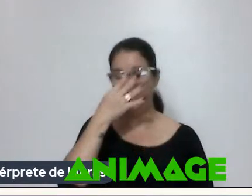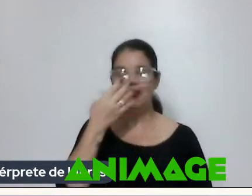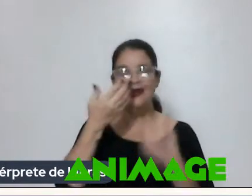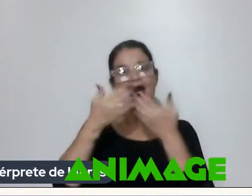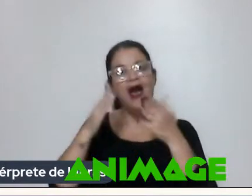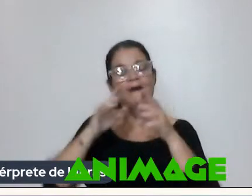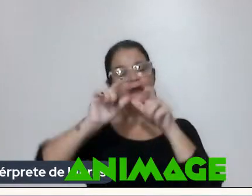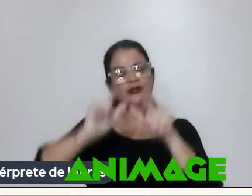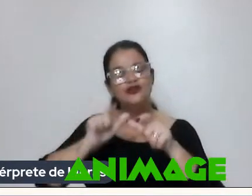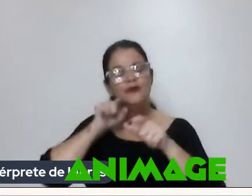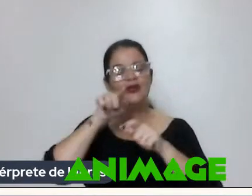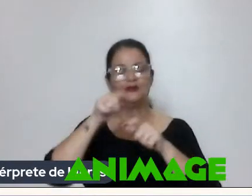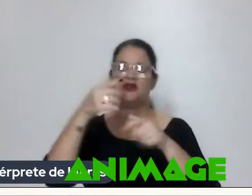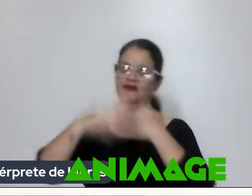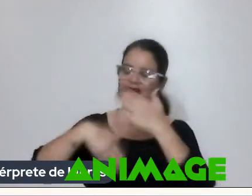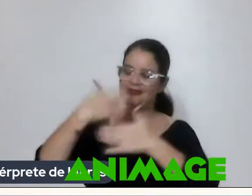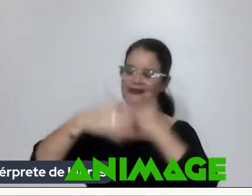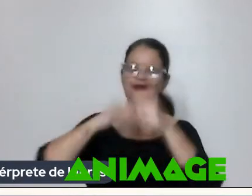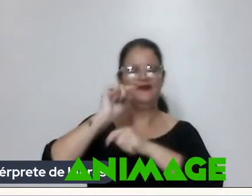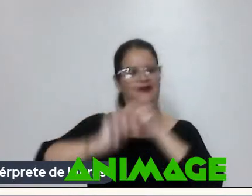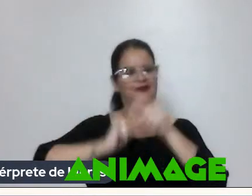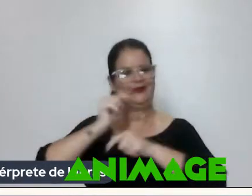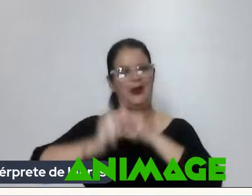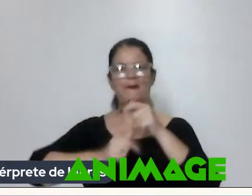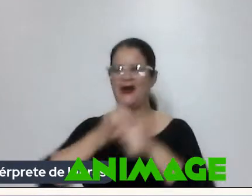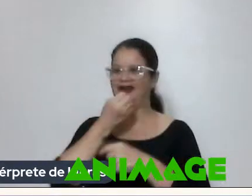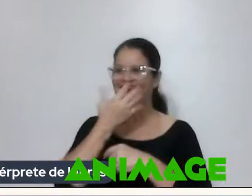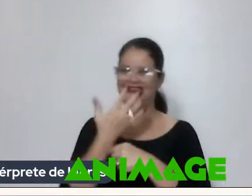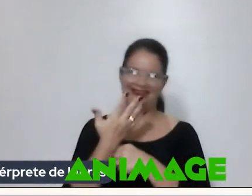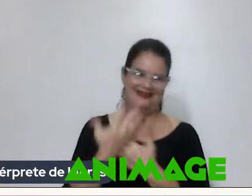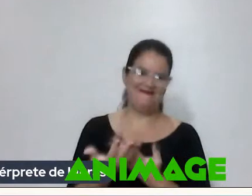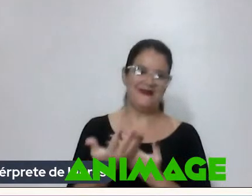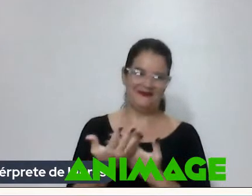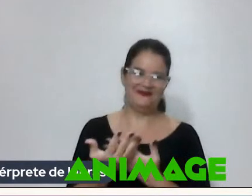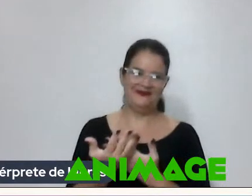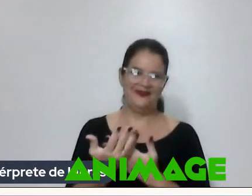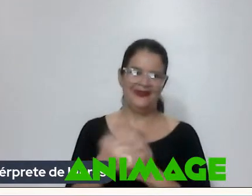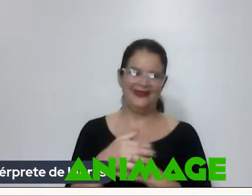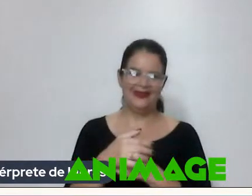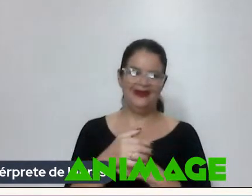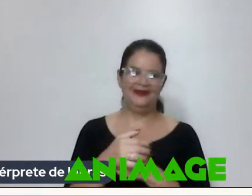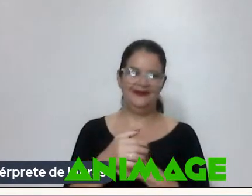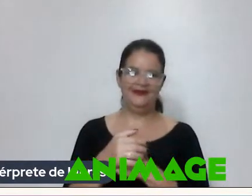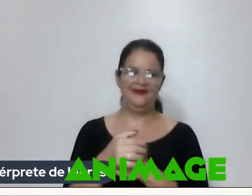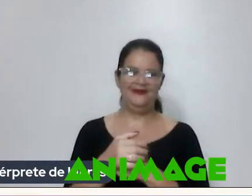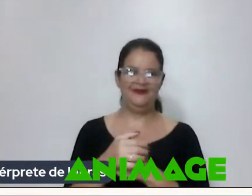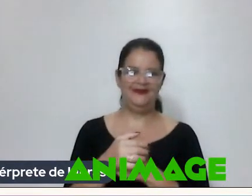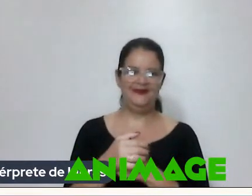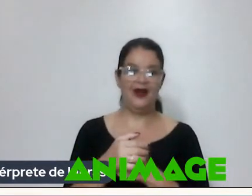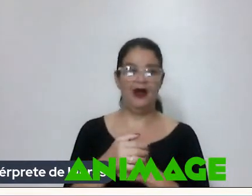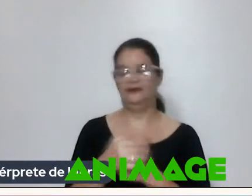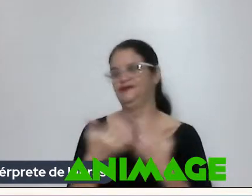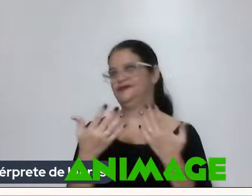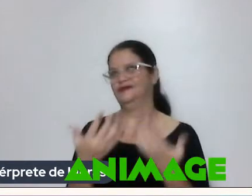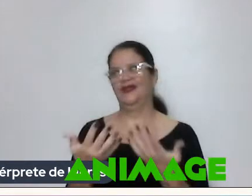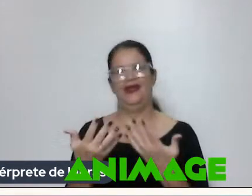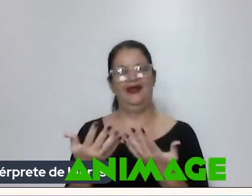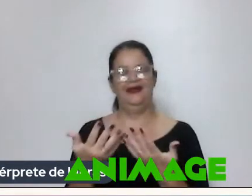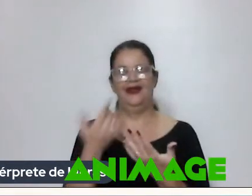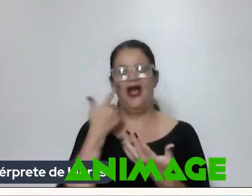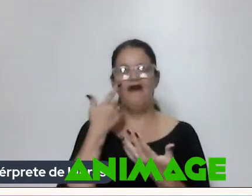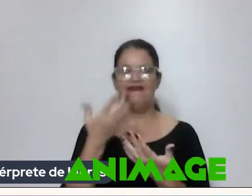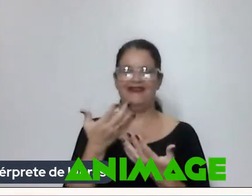espaço Para que você Desenvolva um trabalho Em cima Né E qual foi a reação dele Quando viu o filme Ah Olha